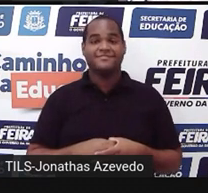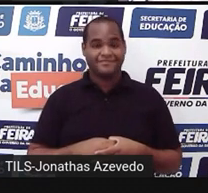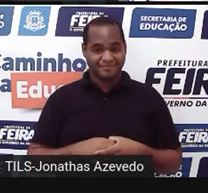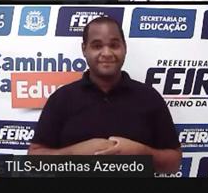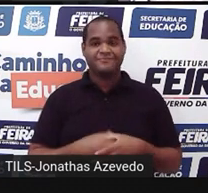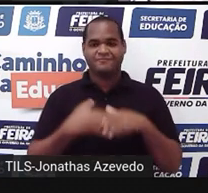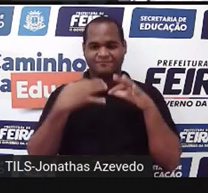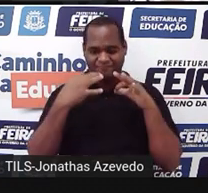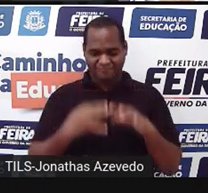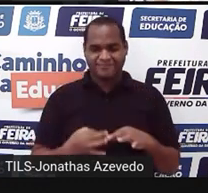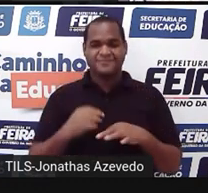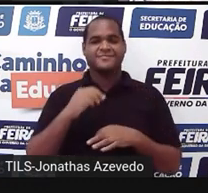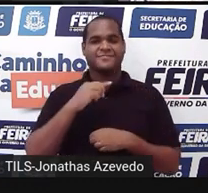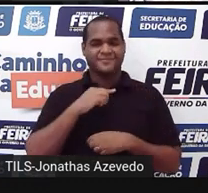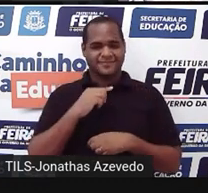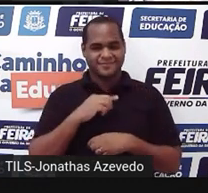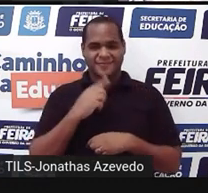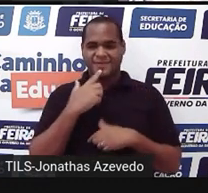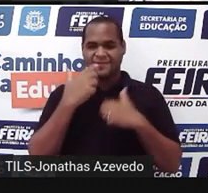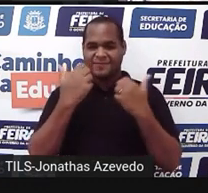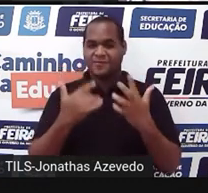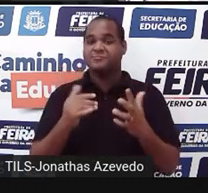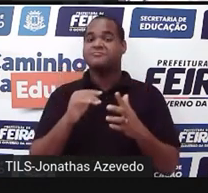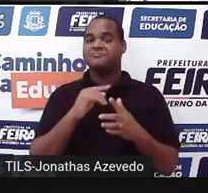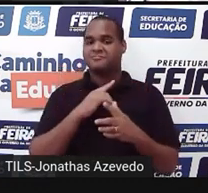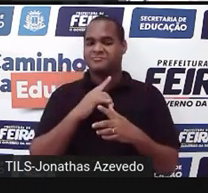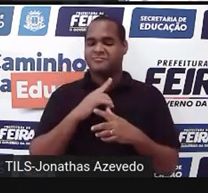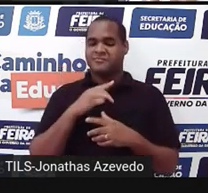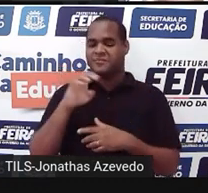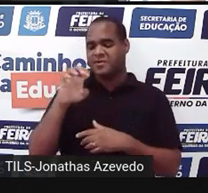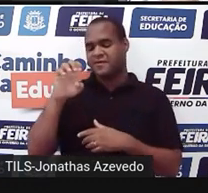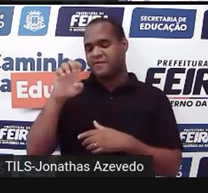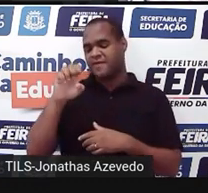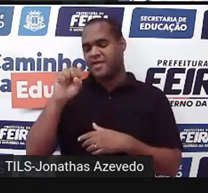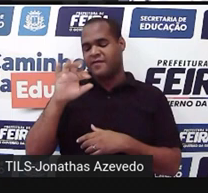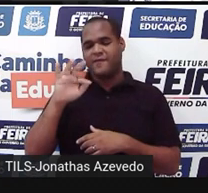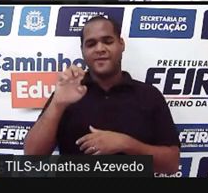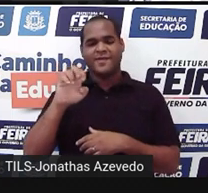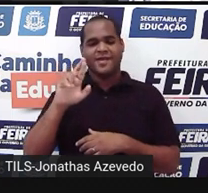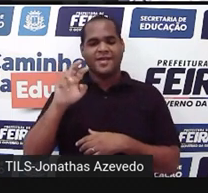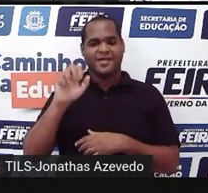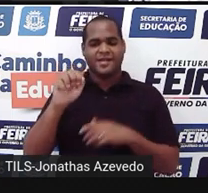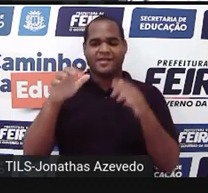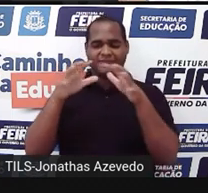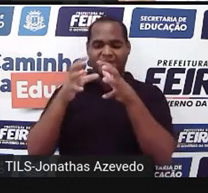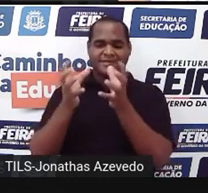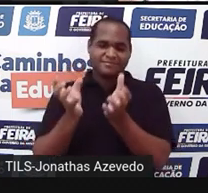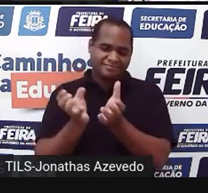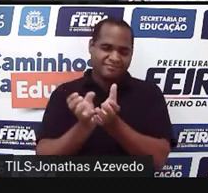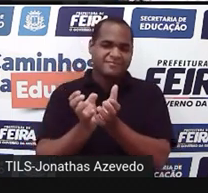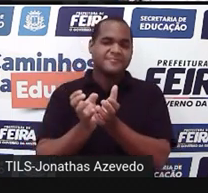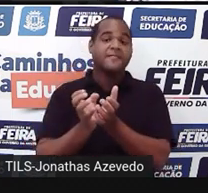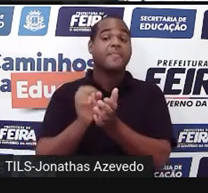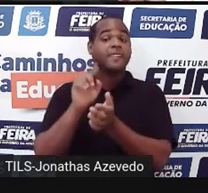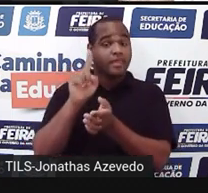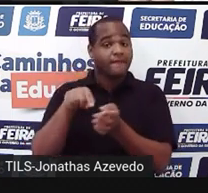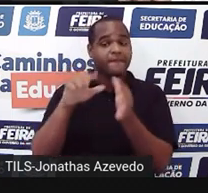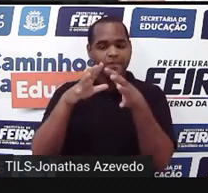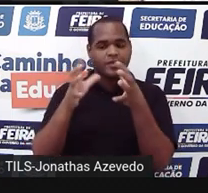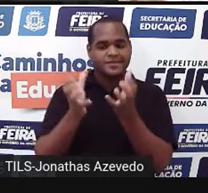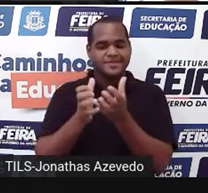certeza que você disse, né? Que é a esfera, né? A bola